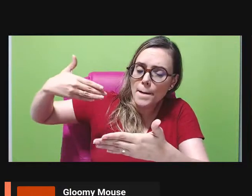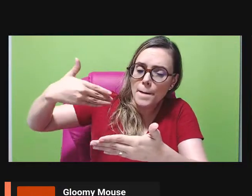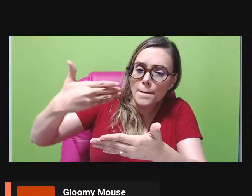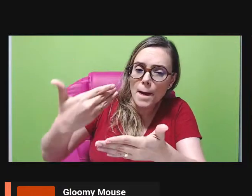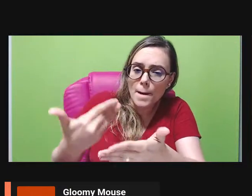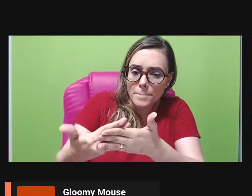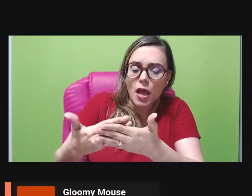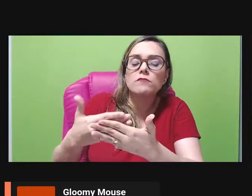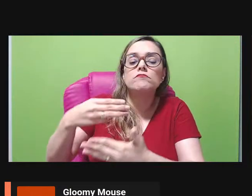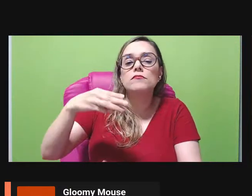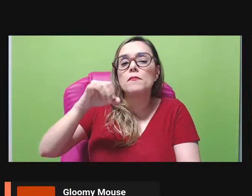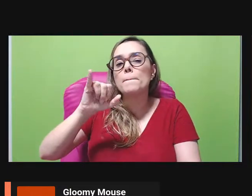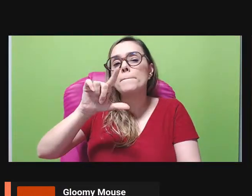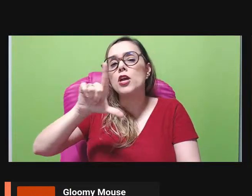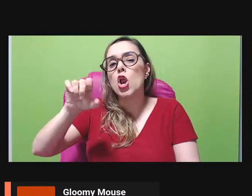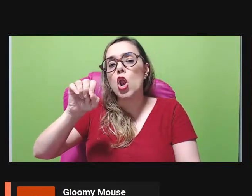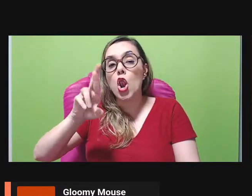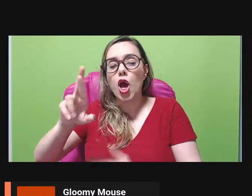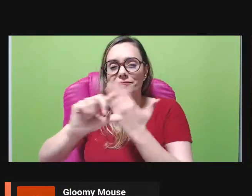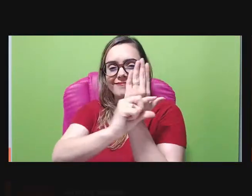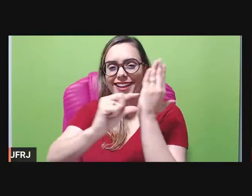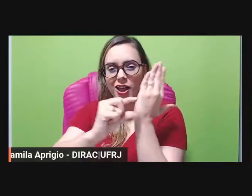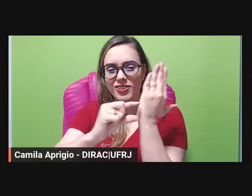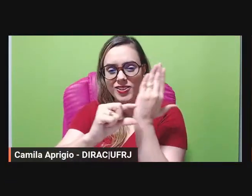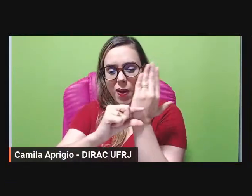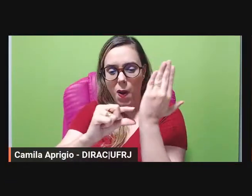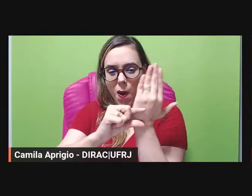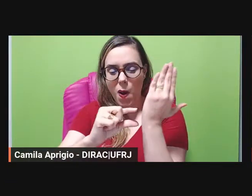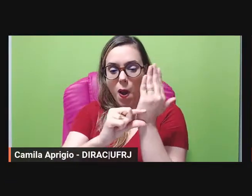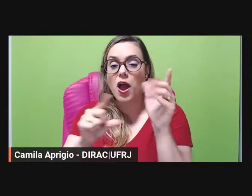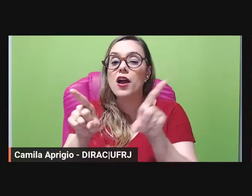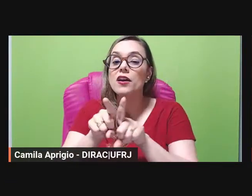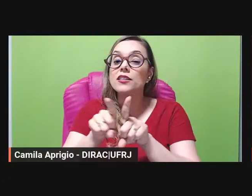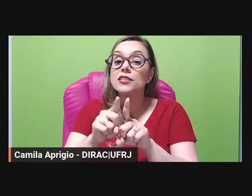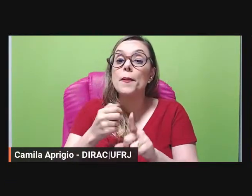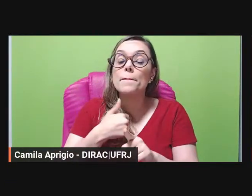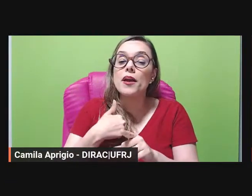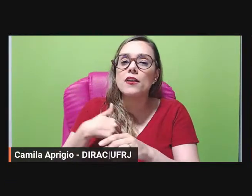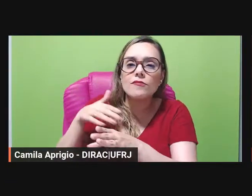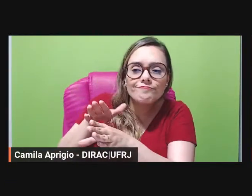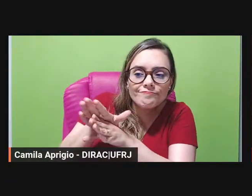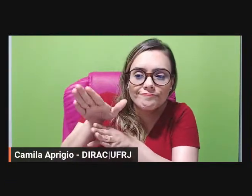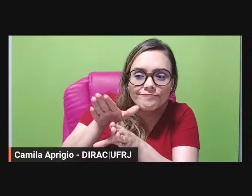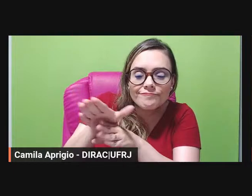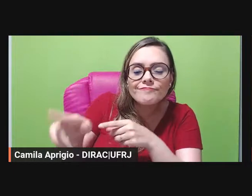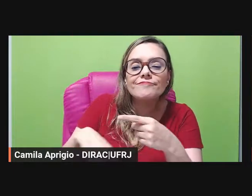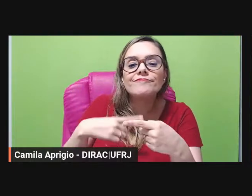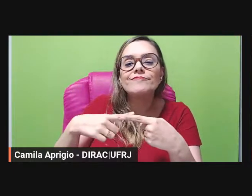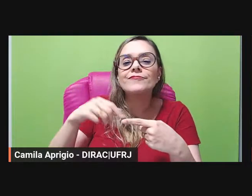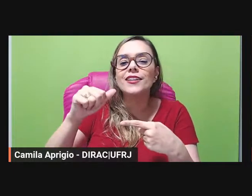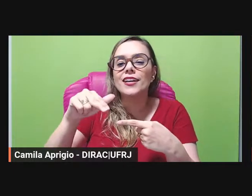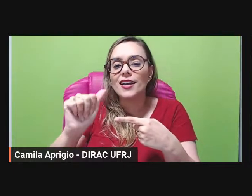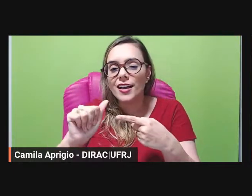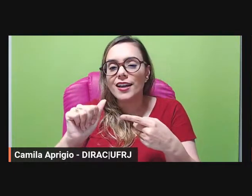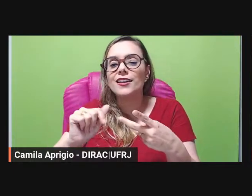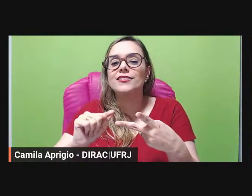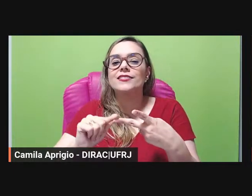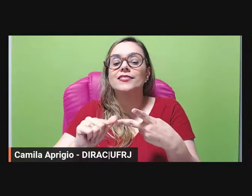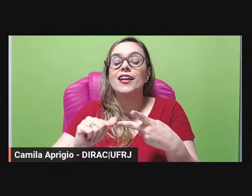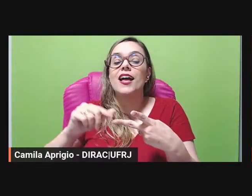Fernandes ao mesmo tempo em que orientei o TCC das minhas queridas Ana Clara Laura e Maju